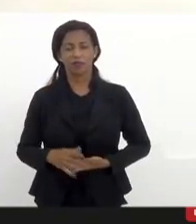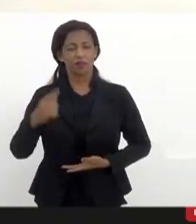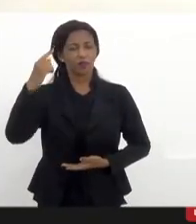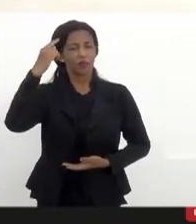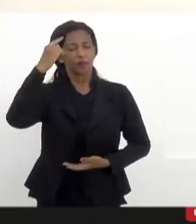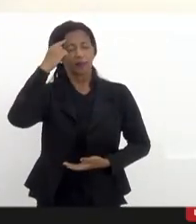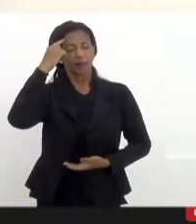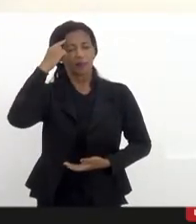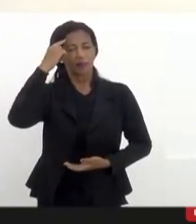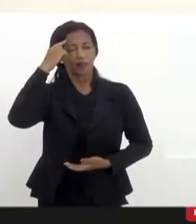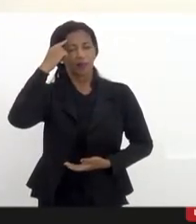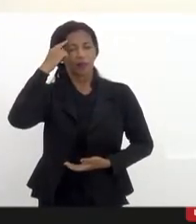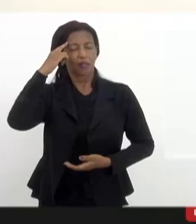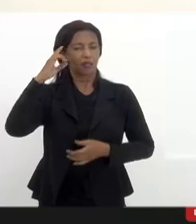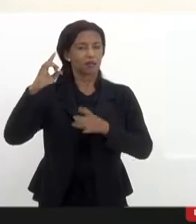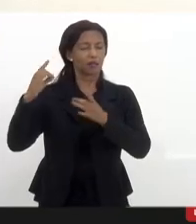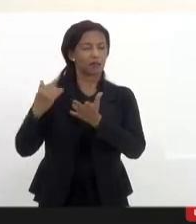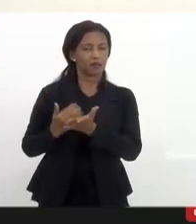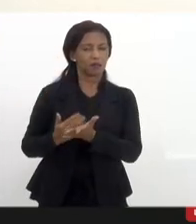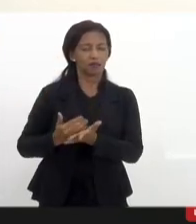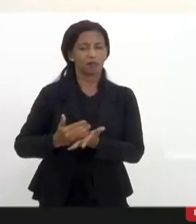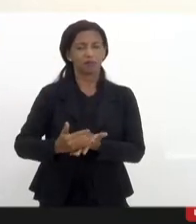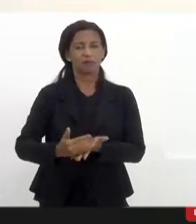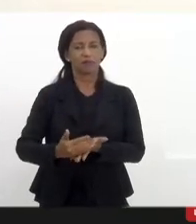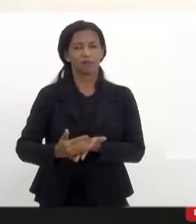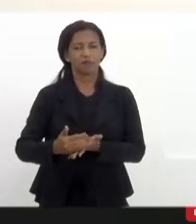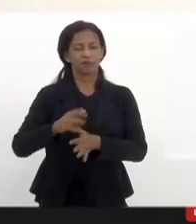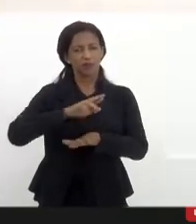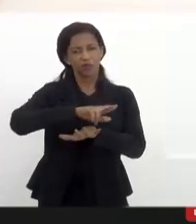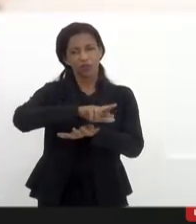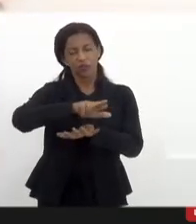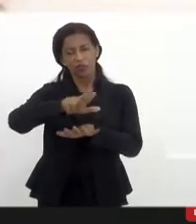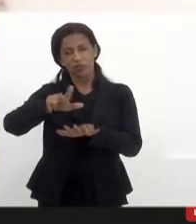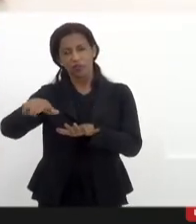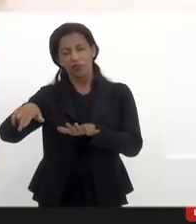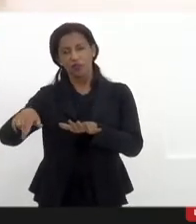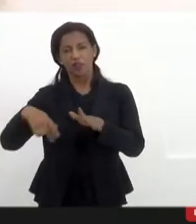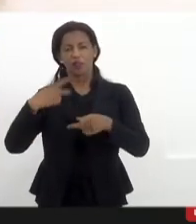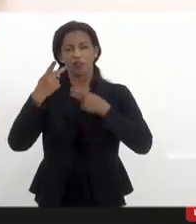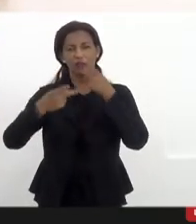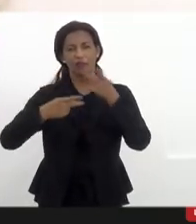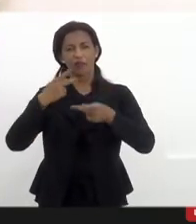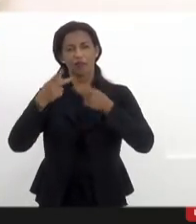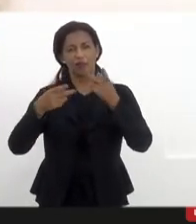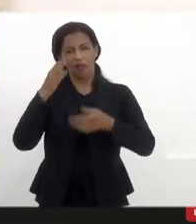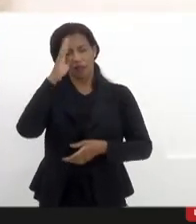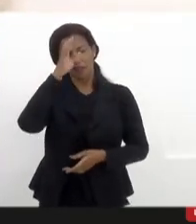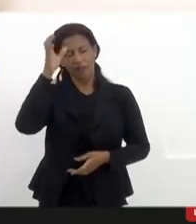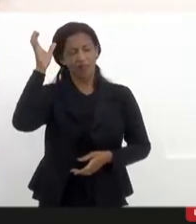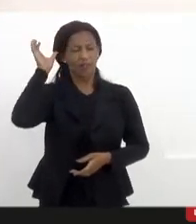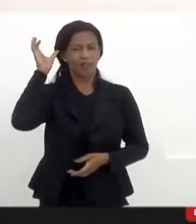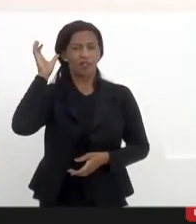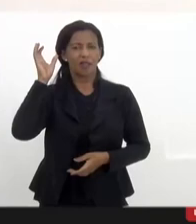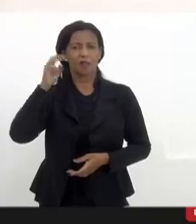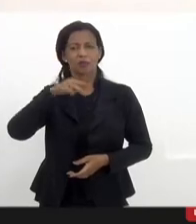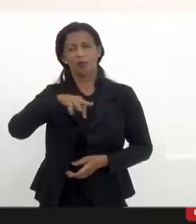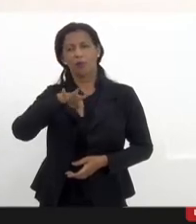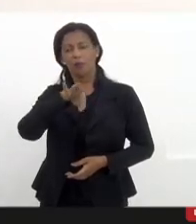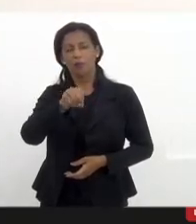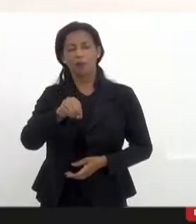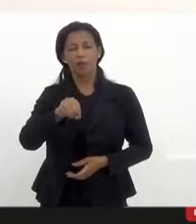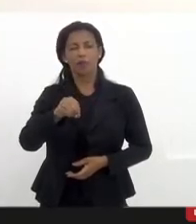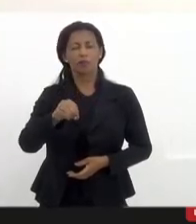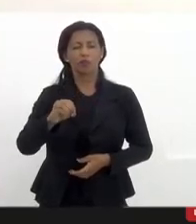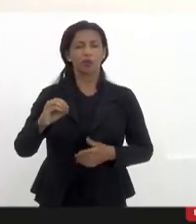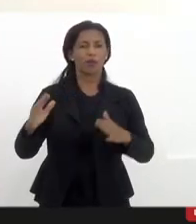pensada, edificada a partir de diversos escritos acadêmicos, do mito da democracia racial, do mito